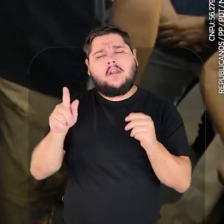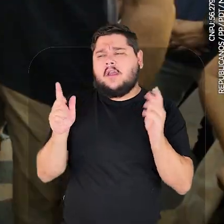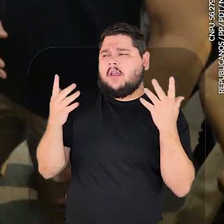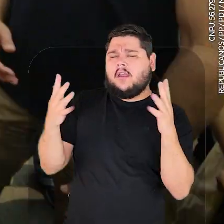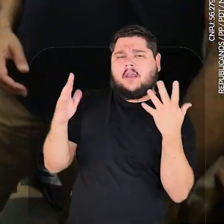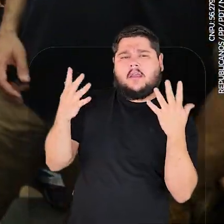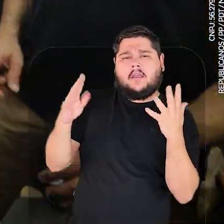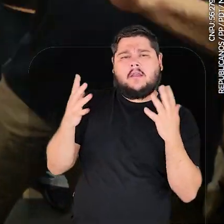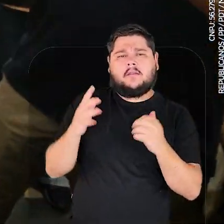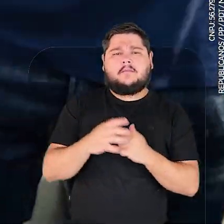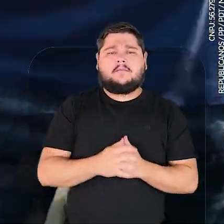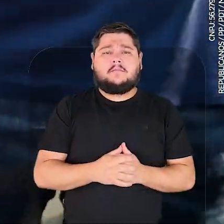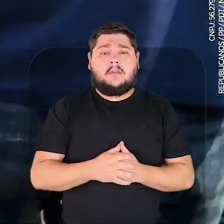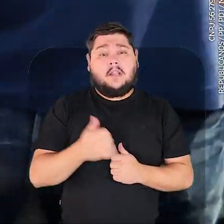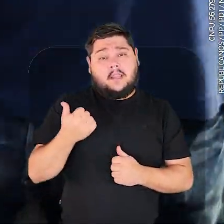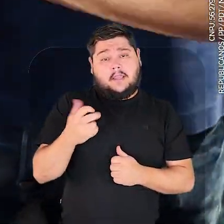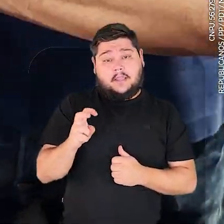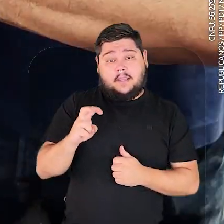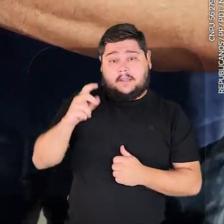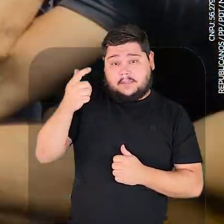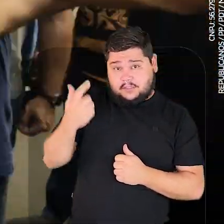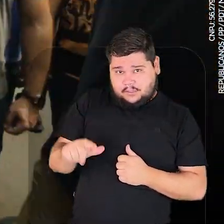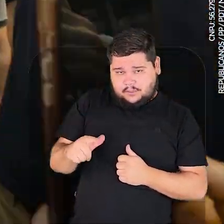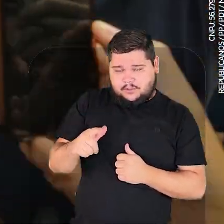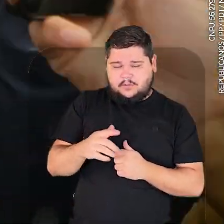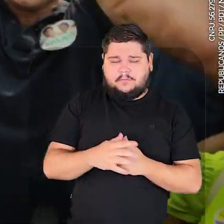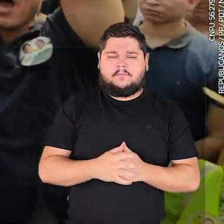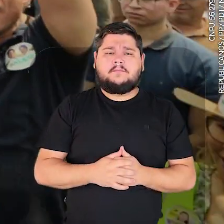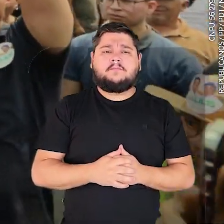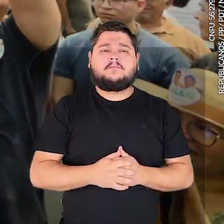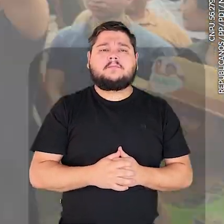cabeça. Calil para o prefeito. Vamos juntos. Todos para o Varzé Grande.